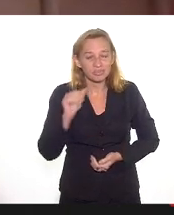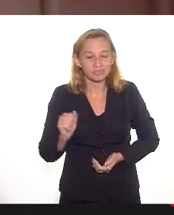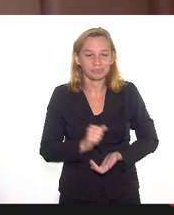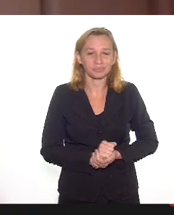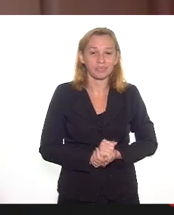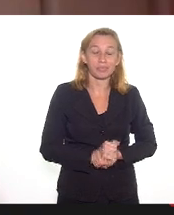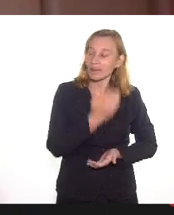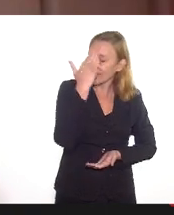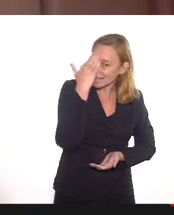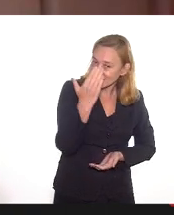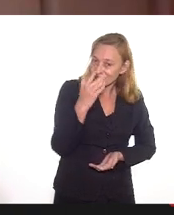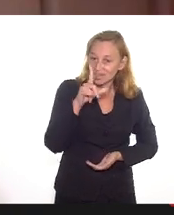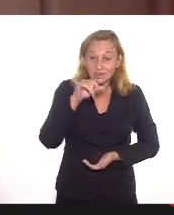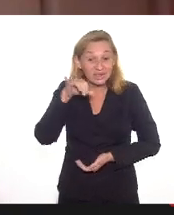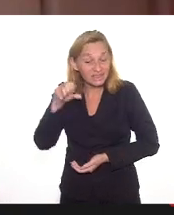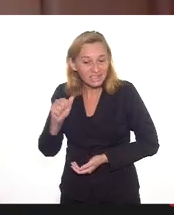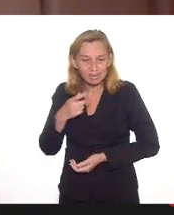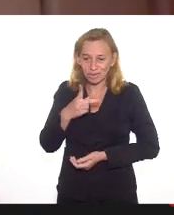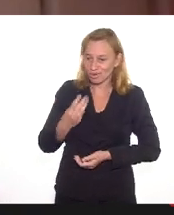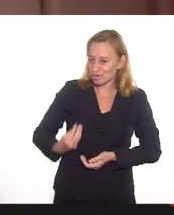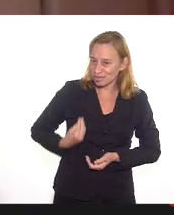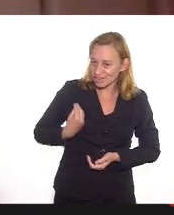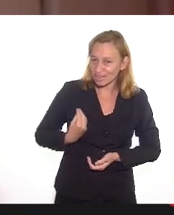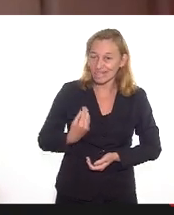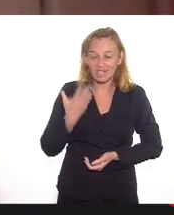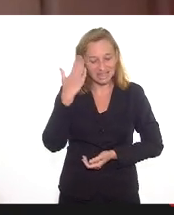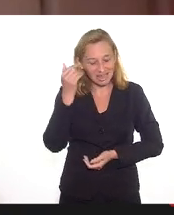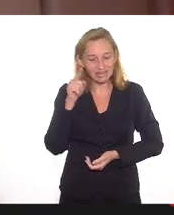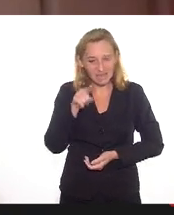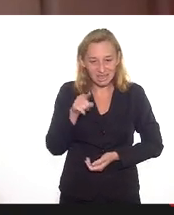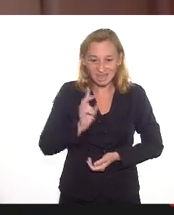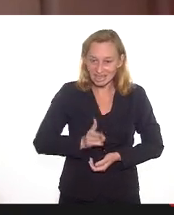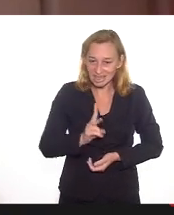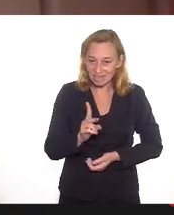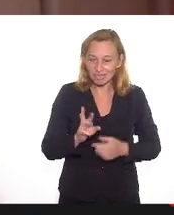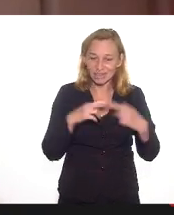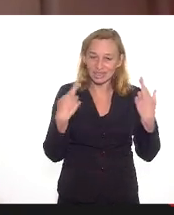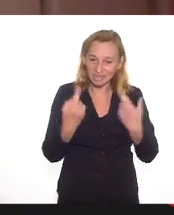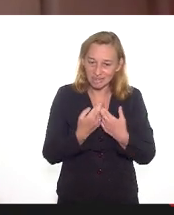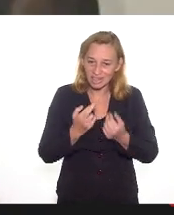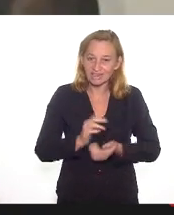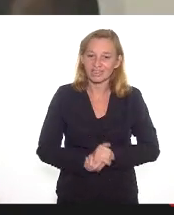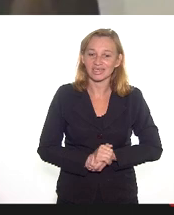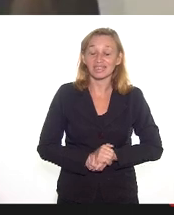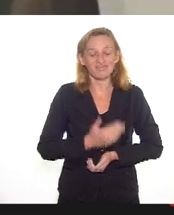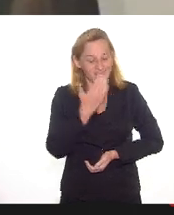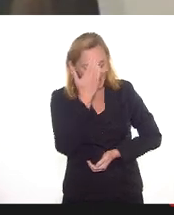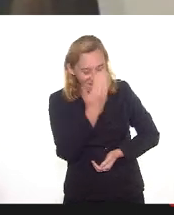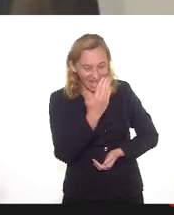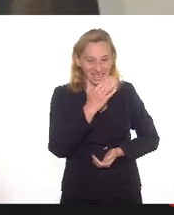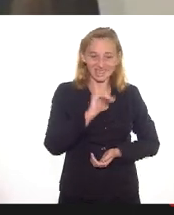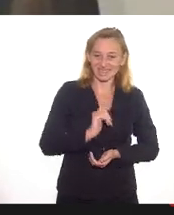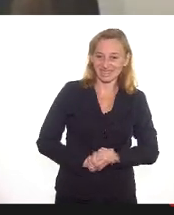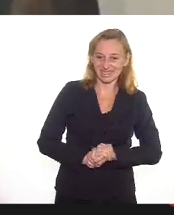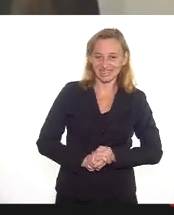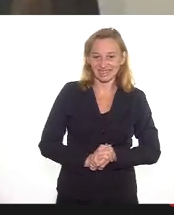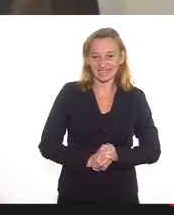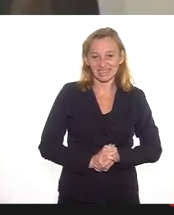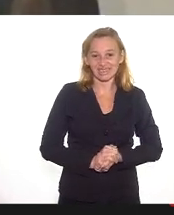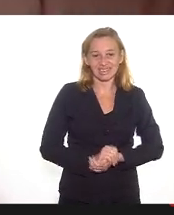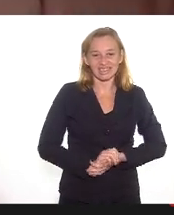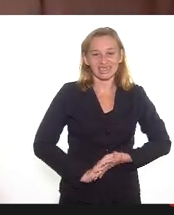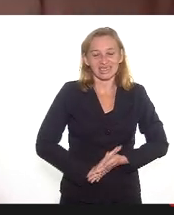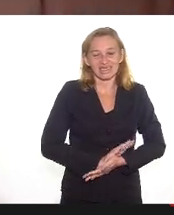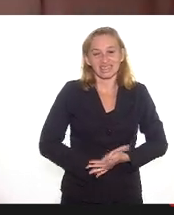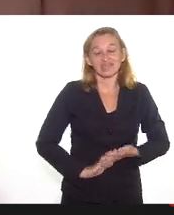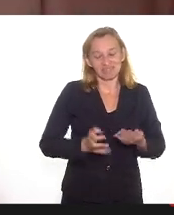E agradecer, Luciene, pela sua presença, sei que você é muito presente, muito ativa. agradecer imensamente e